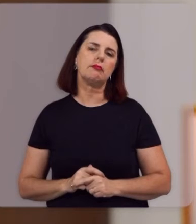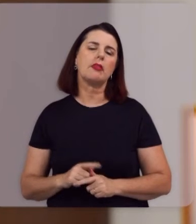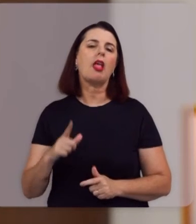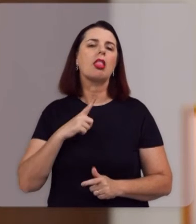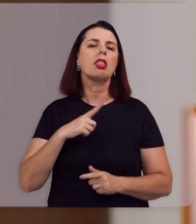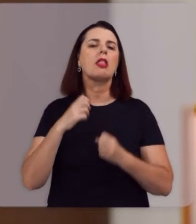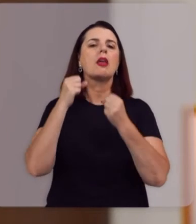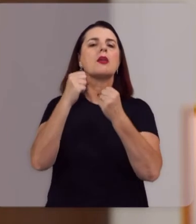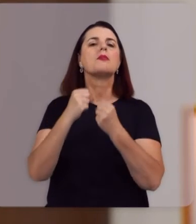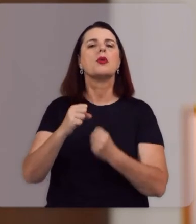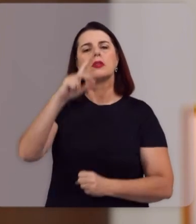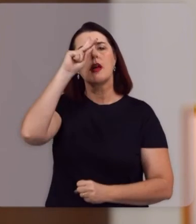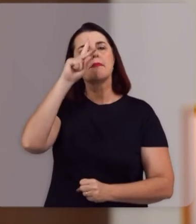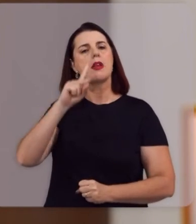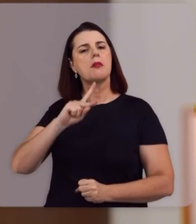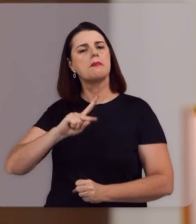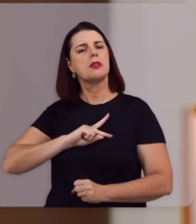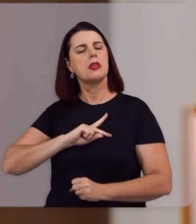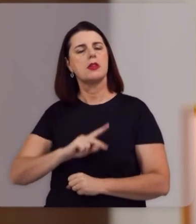Ela tem poder Em si mesma